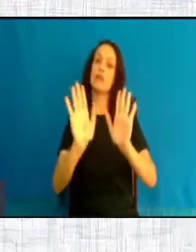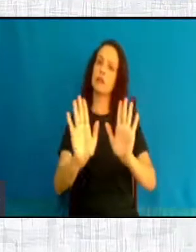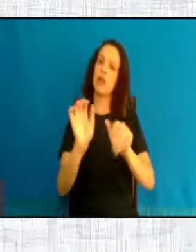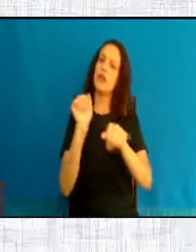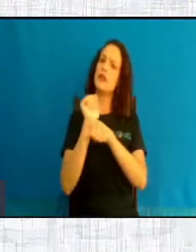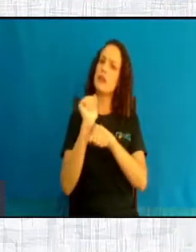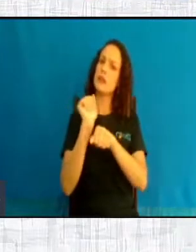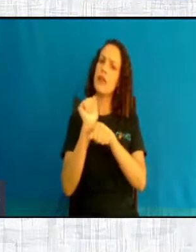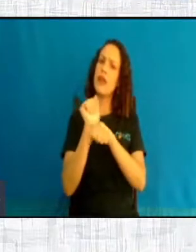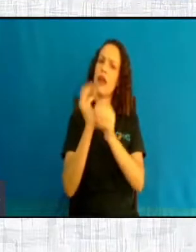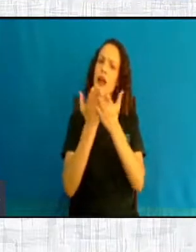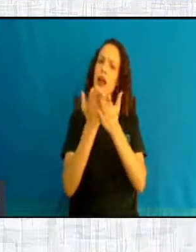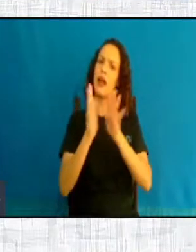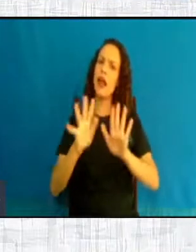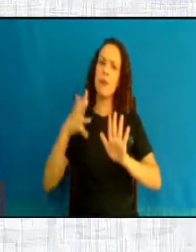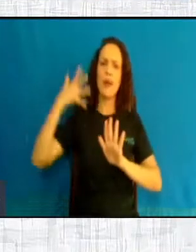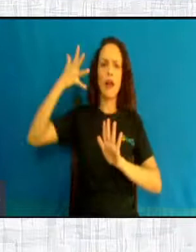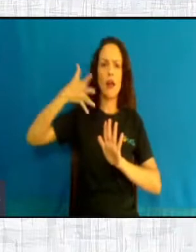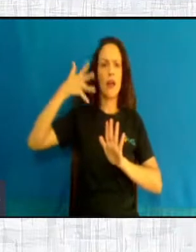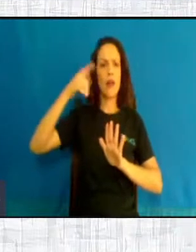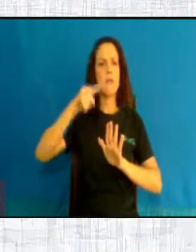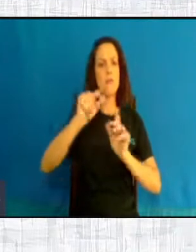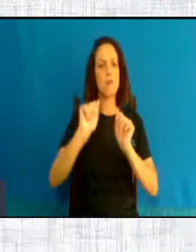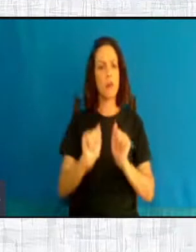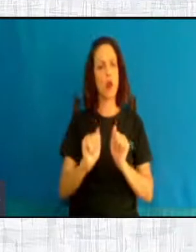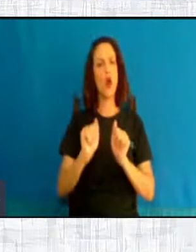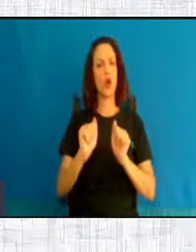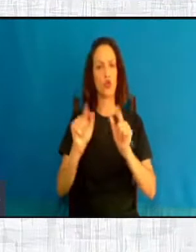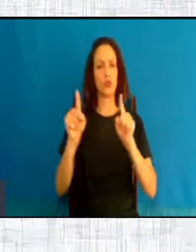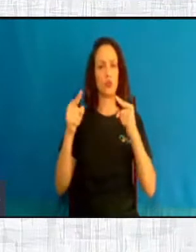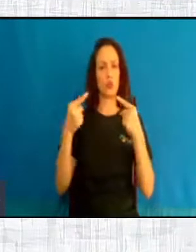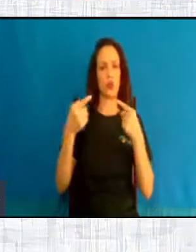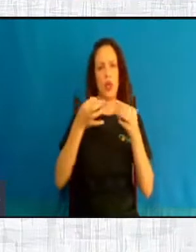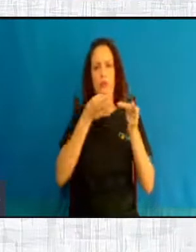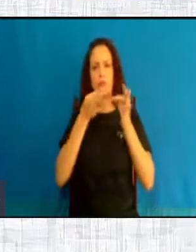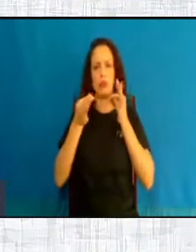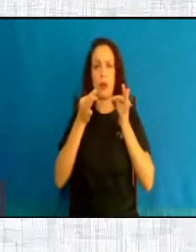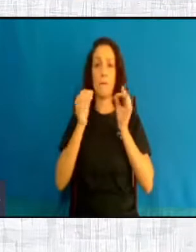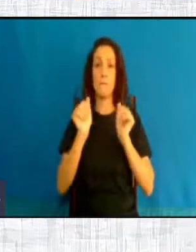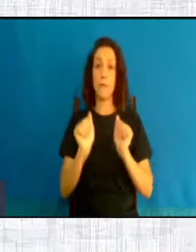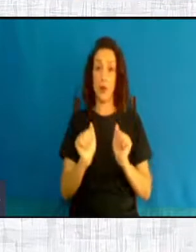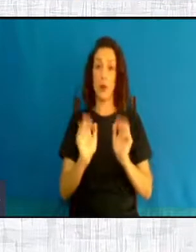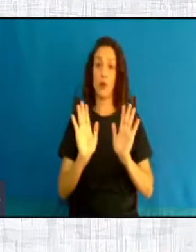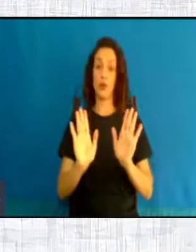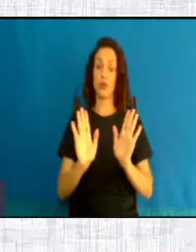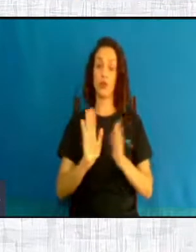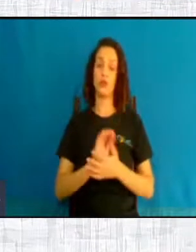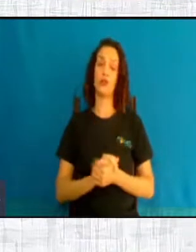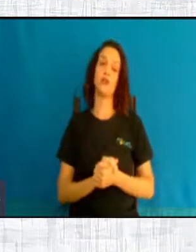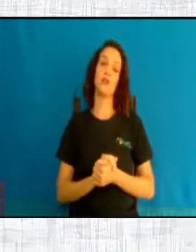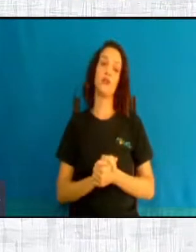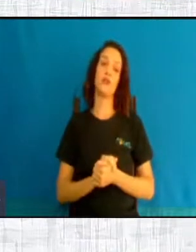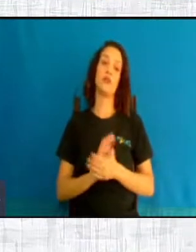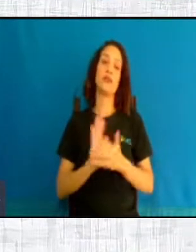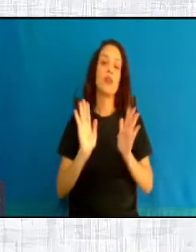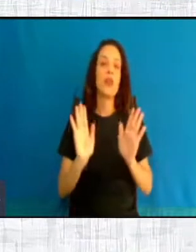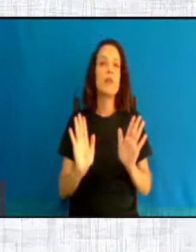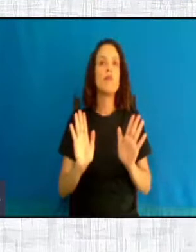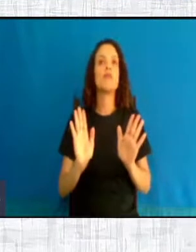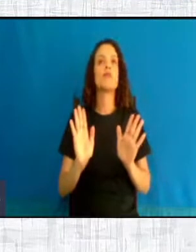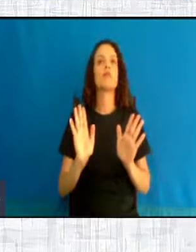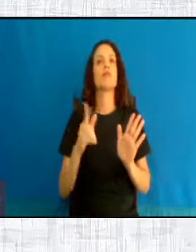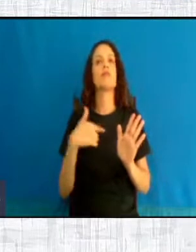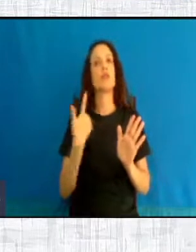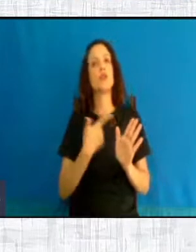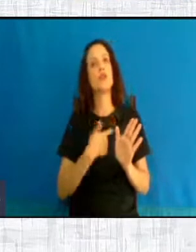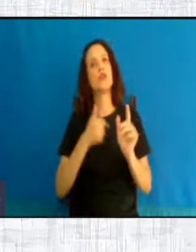com mais propriedade ainda a sua crítica, tá bom? Então, nós podemos discutir, podemos não